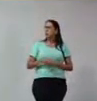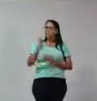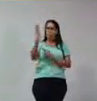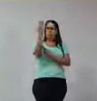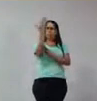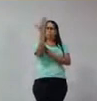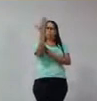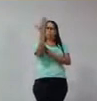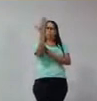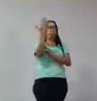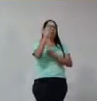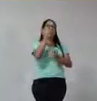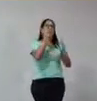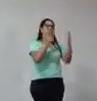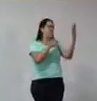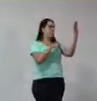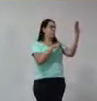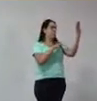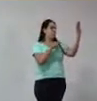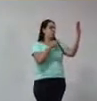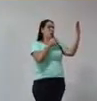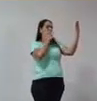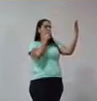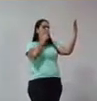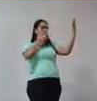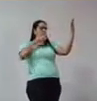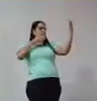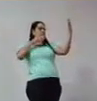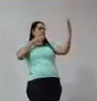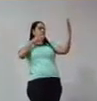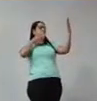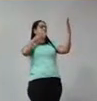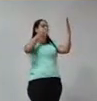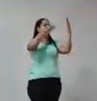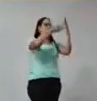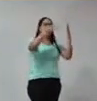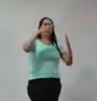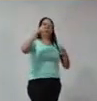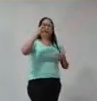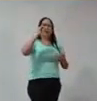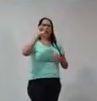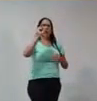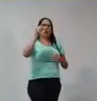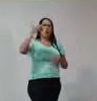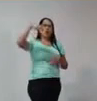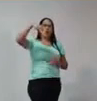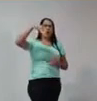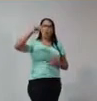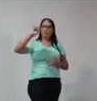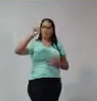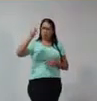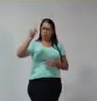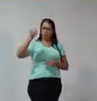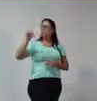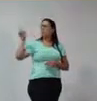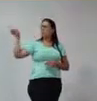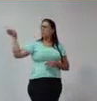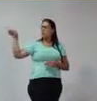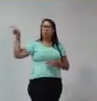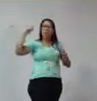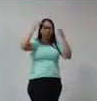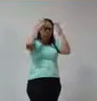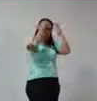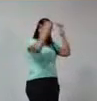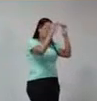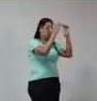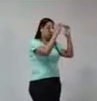É como se realmente a gente entrasse ou num cosmos, ou naquela imagem que a gente, da área de neurociências,